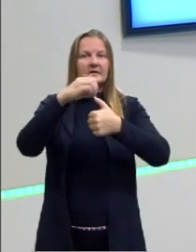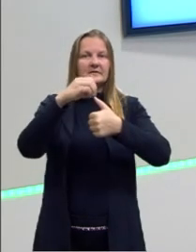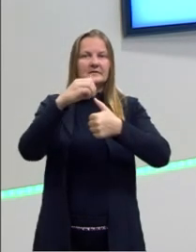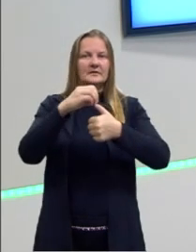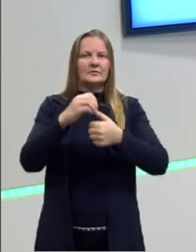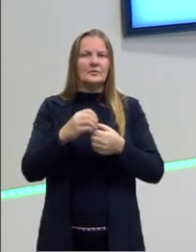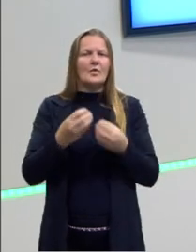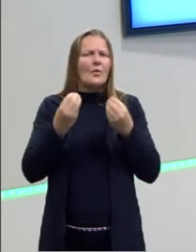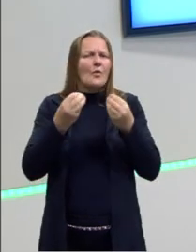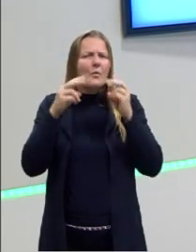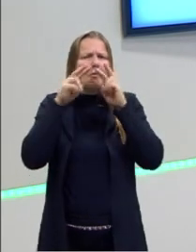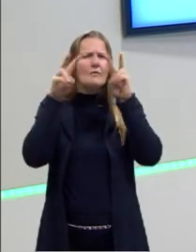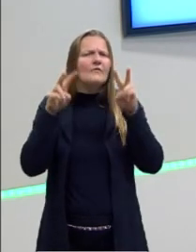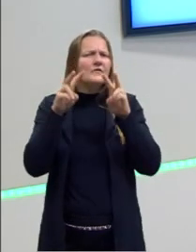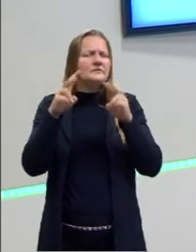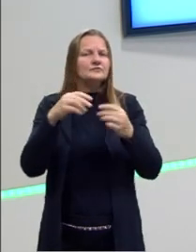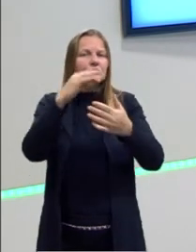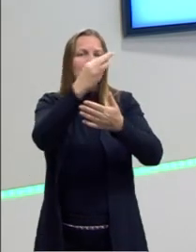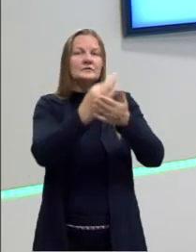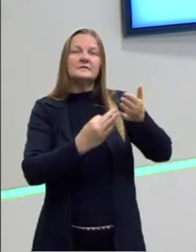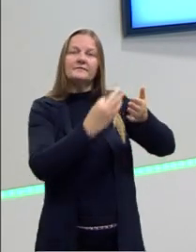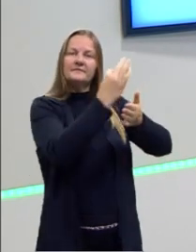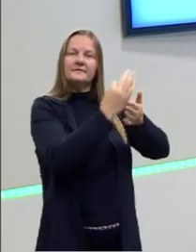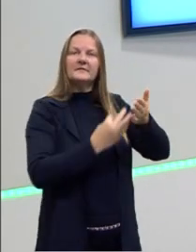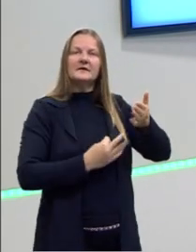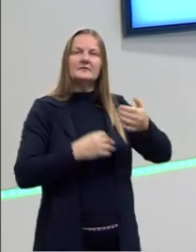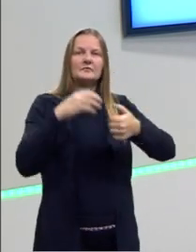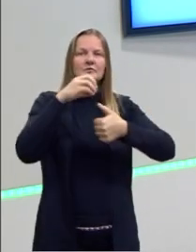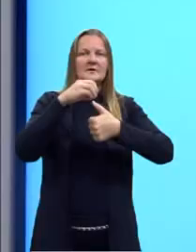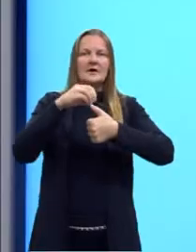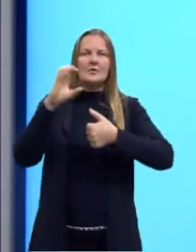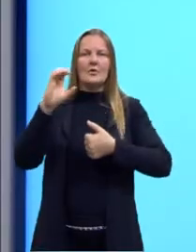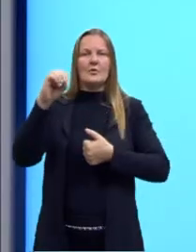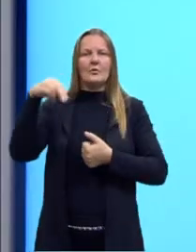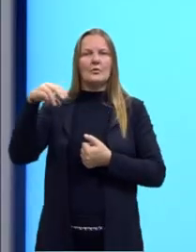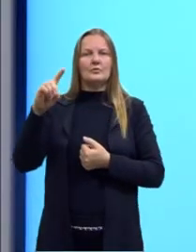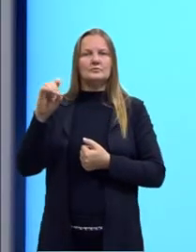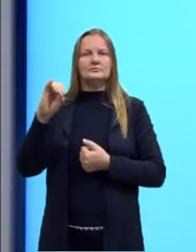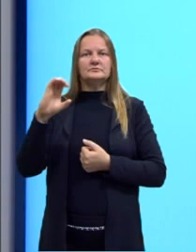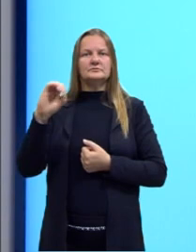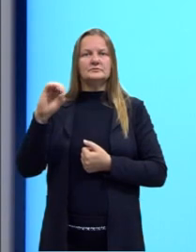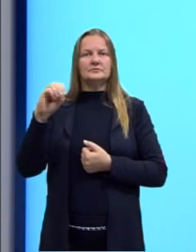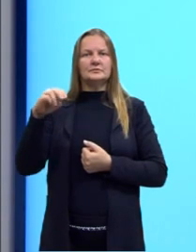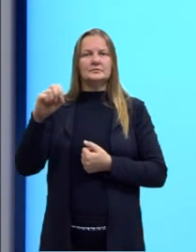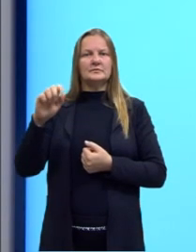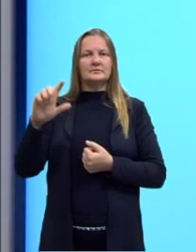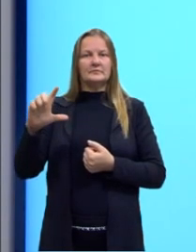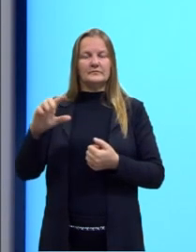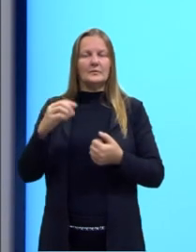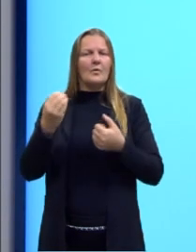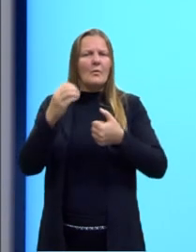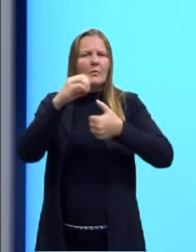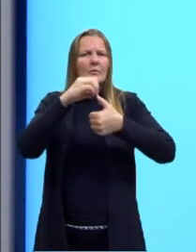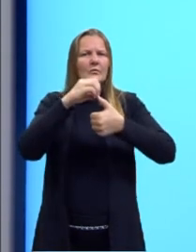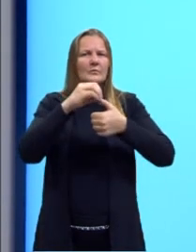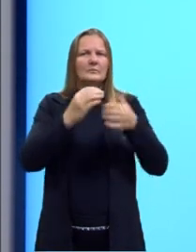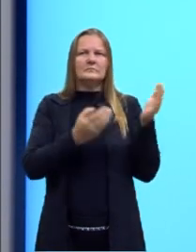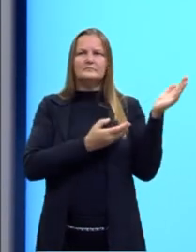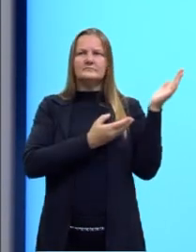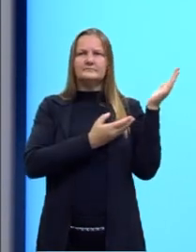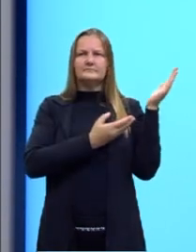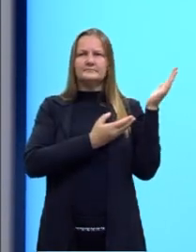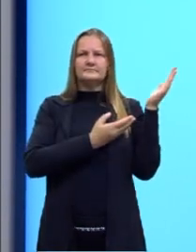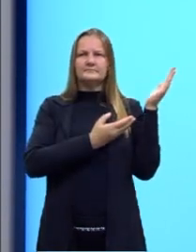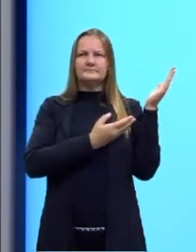Como é que eu vejo que esse meu texto está na zero condicional? Assim, eu tenho aqui, vocês